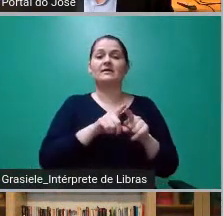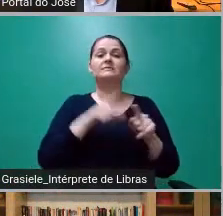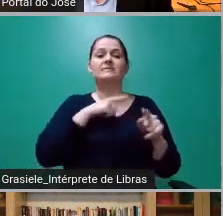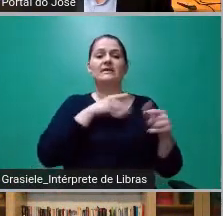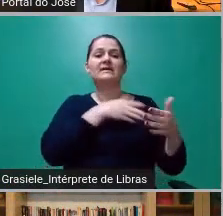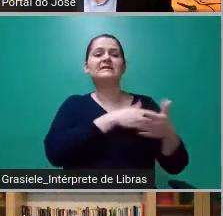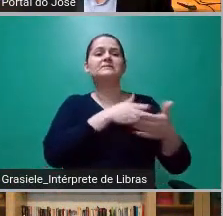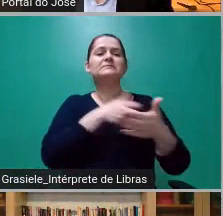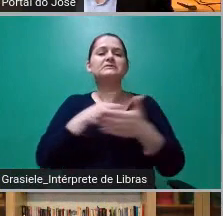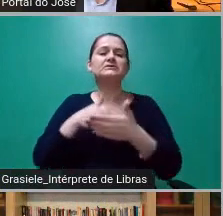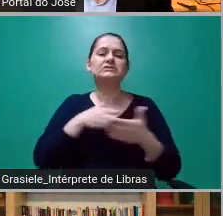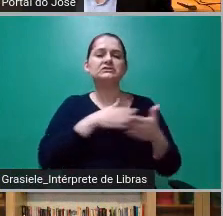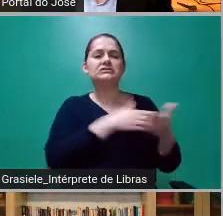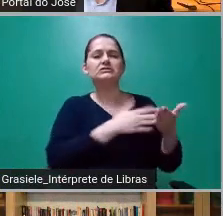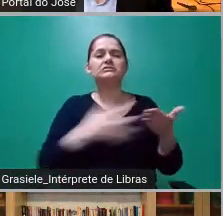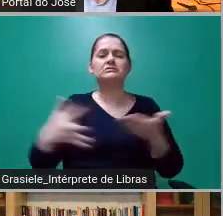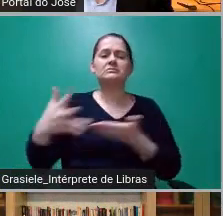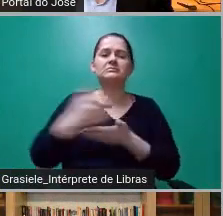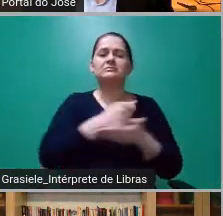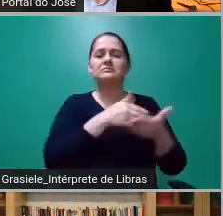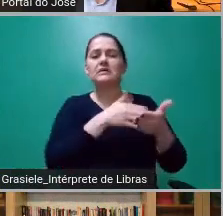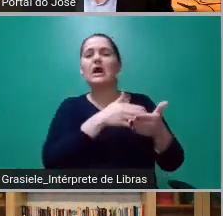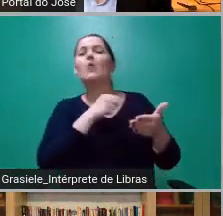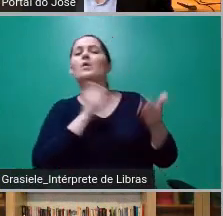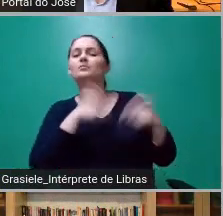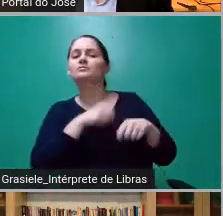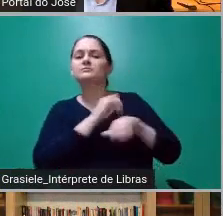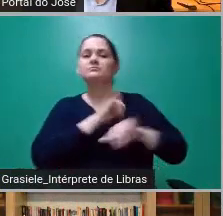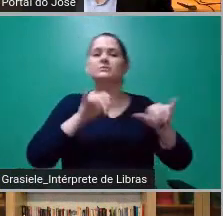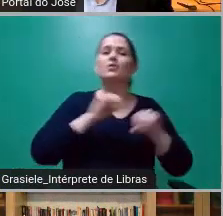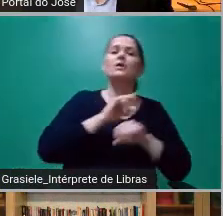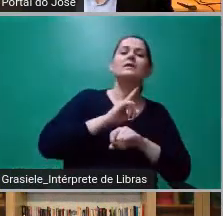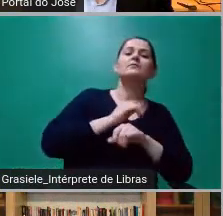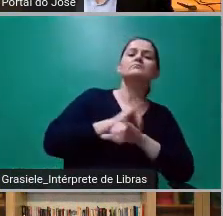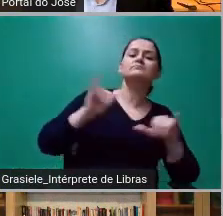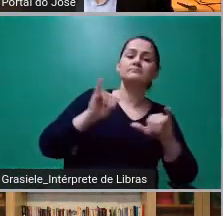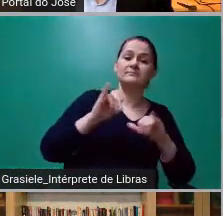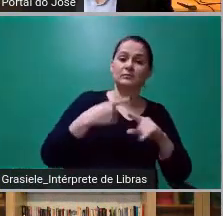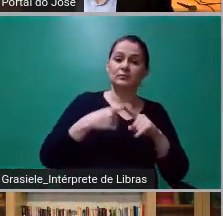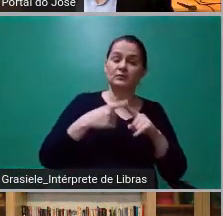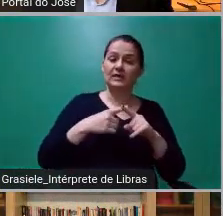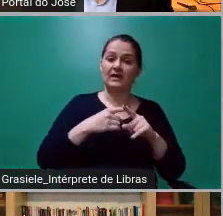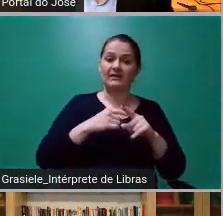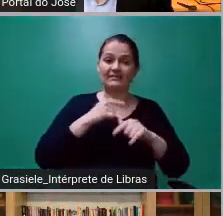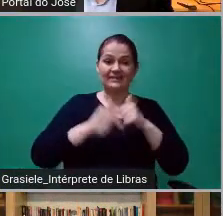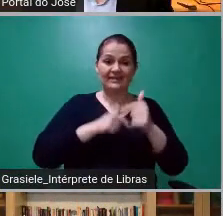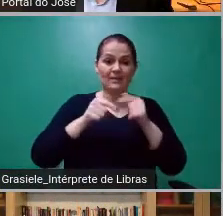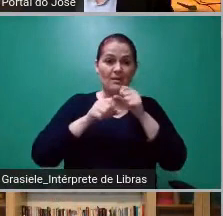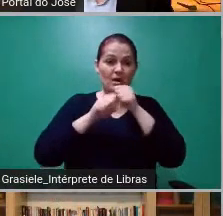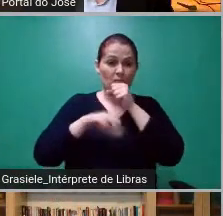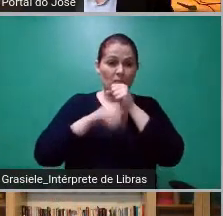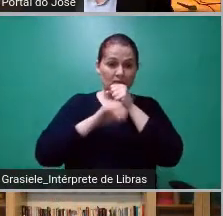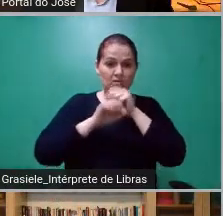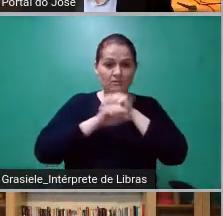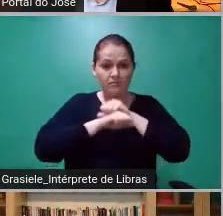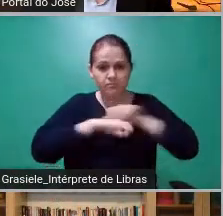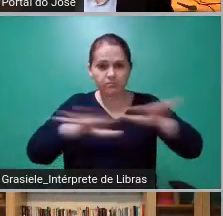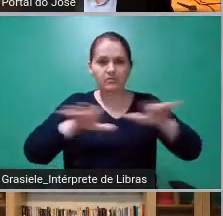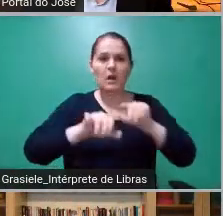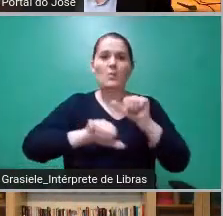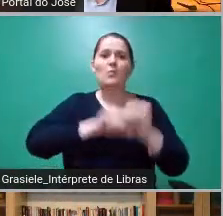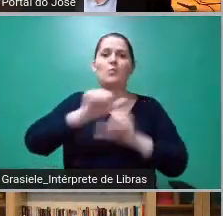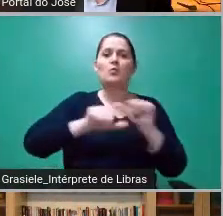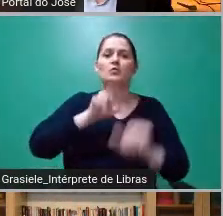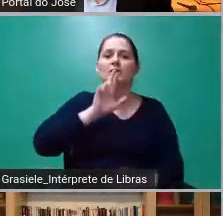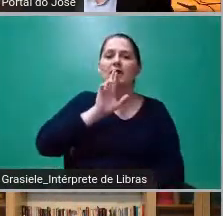ético que é muito importante, porque ele vai mudar o resultado quando o seu trabalho for formatado. Para realizar esse